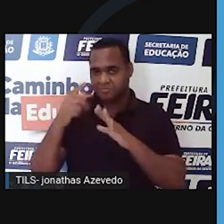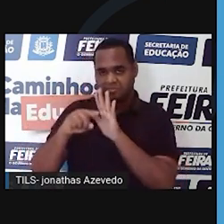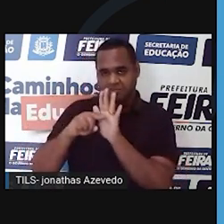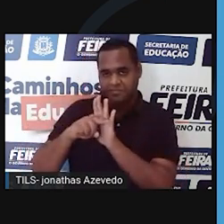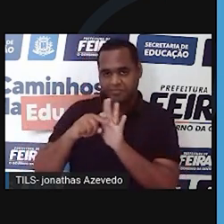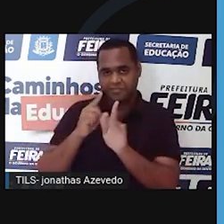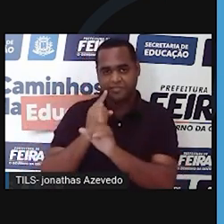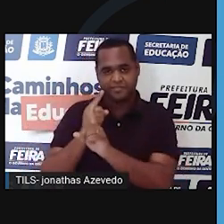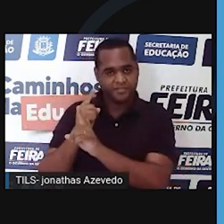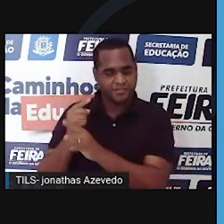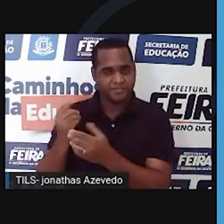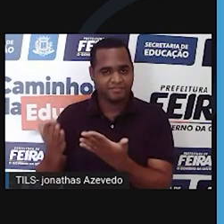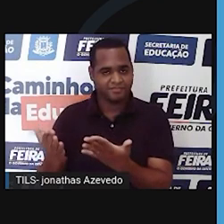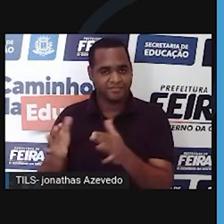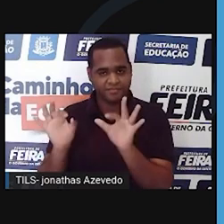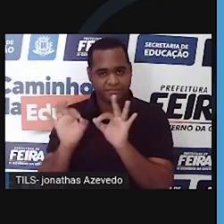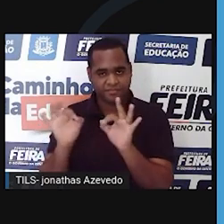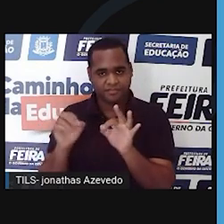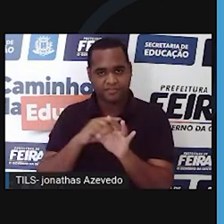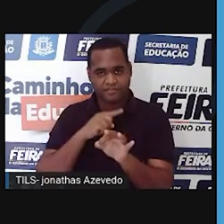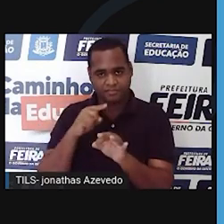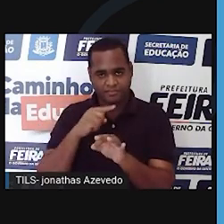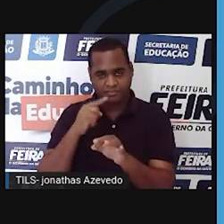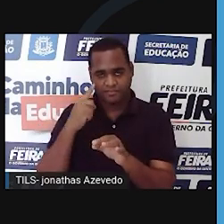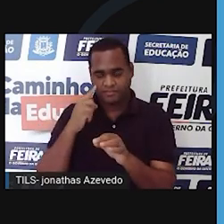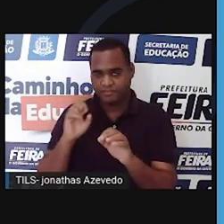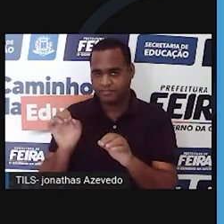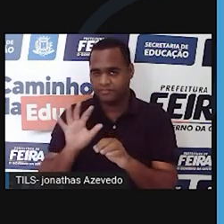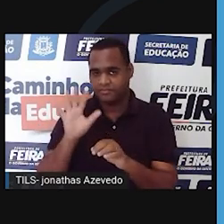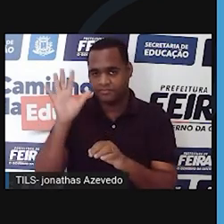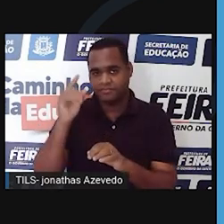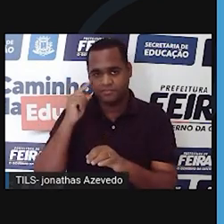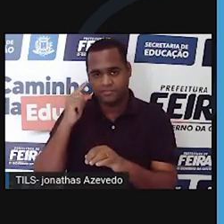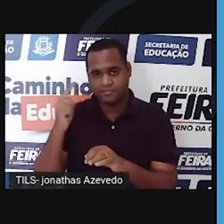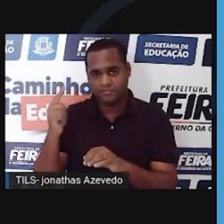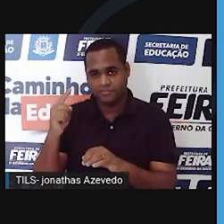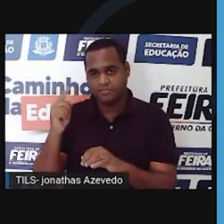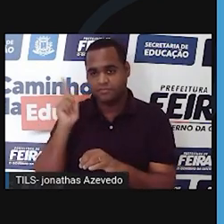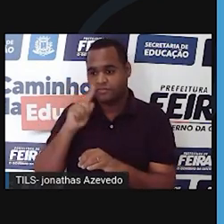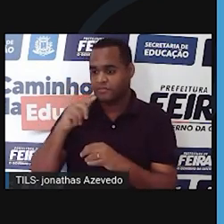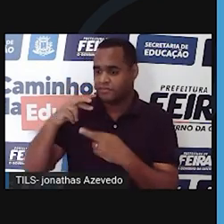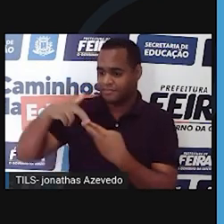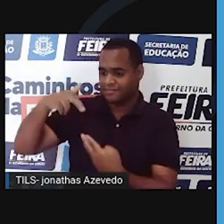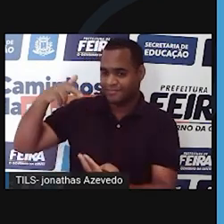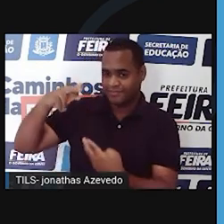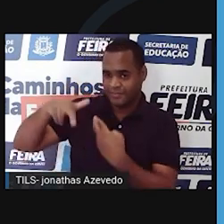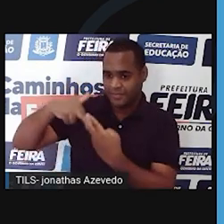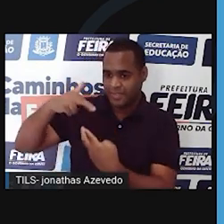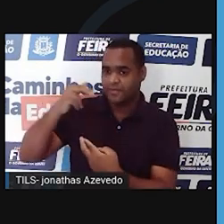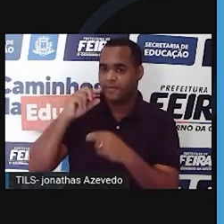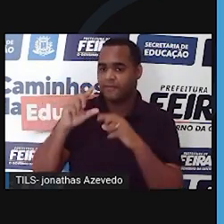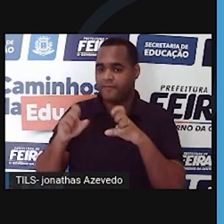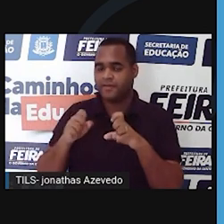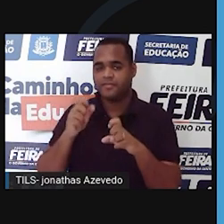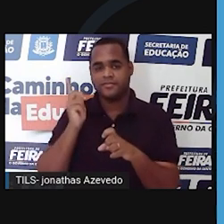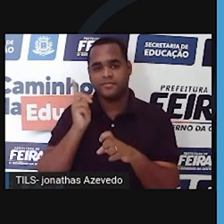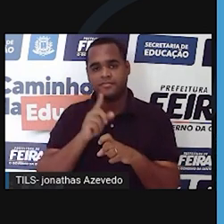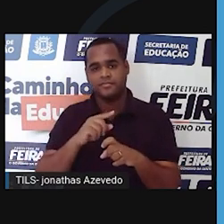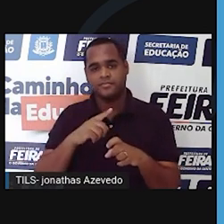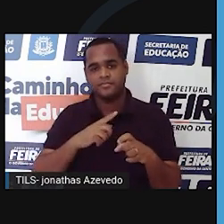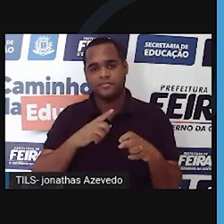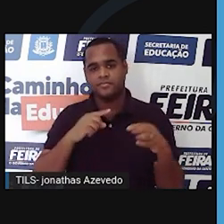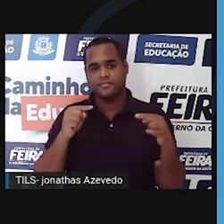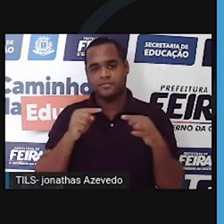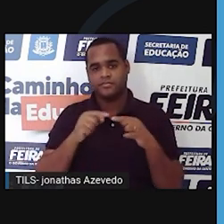E hoje em dia, pouquíssimo se fala sobre ela. Apesar dela ter contribuído enormemente para a ciência, o que provavelmente deve